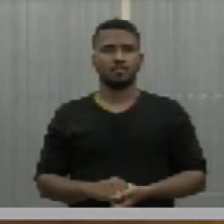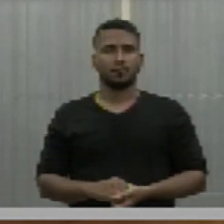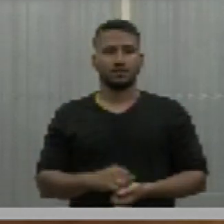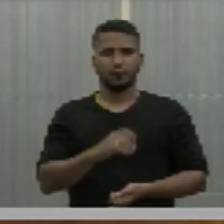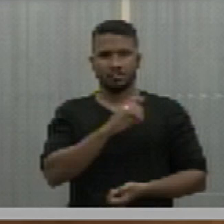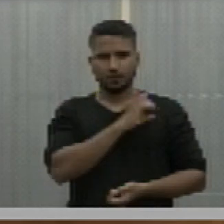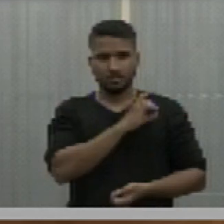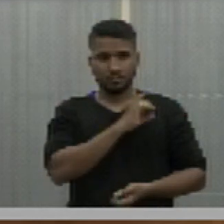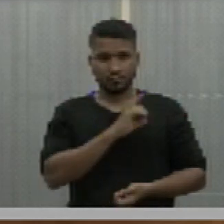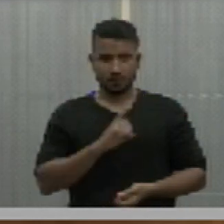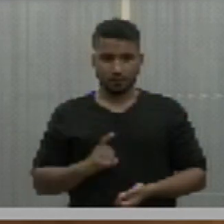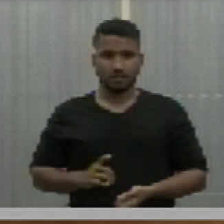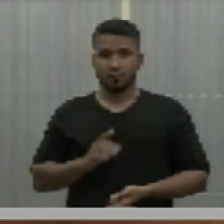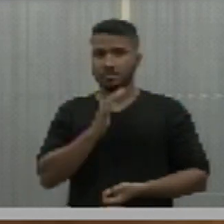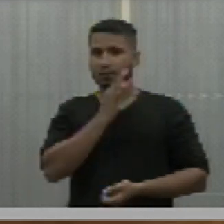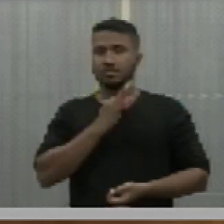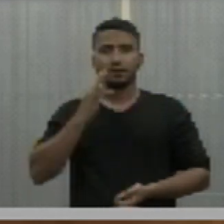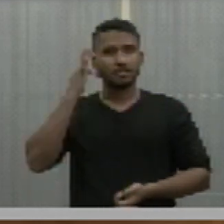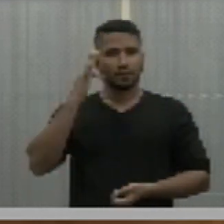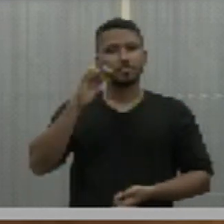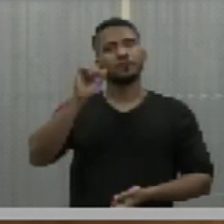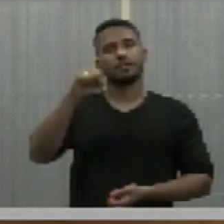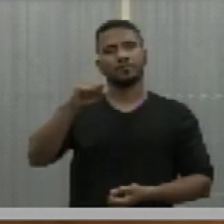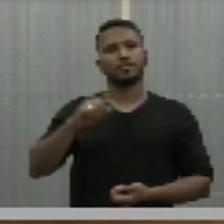Deputado doutor Felipe Sampaio, sim.